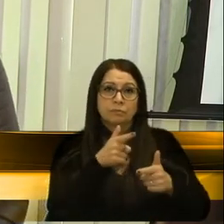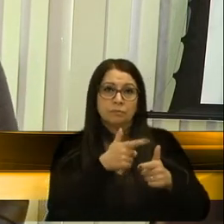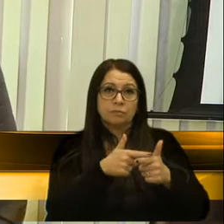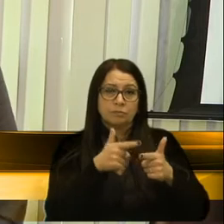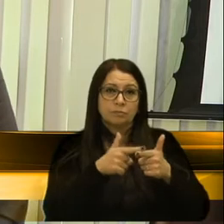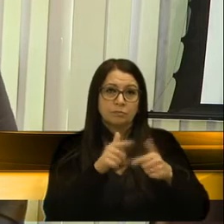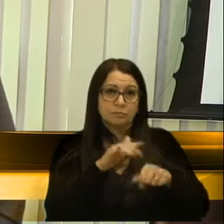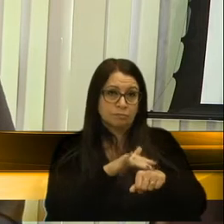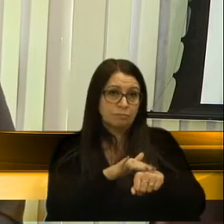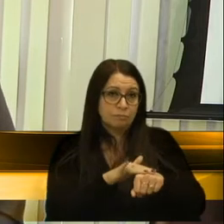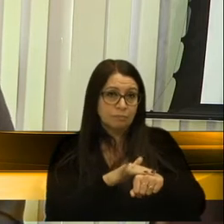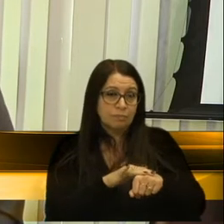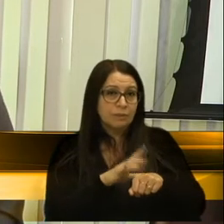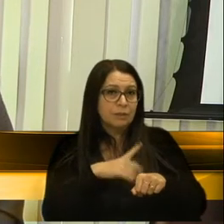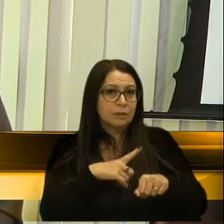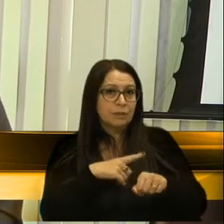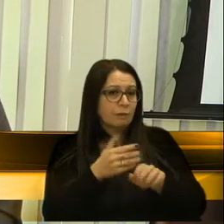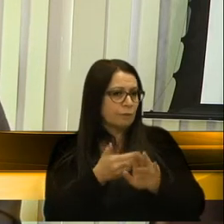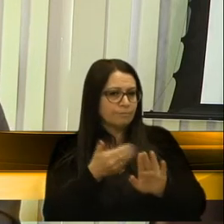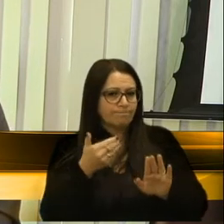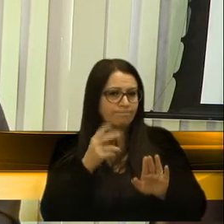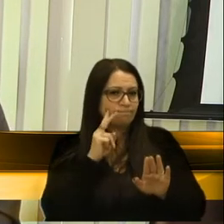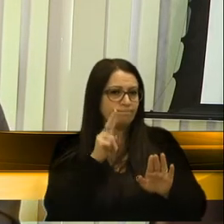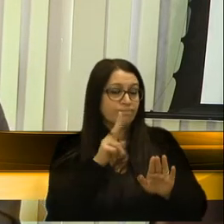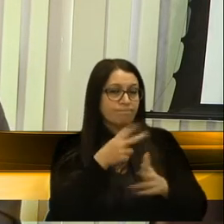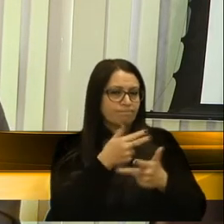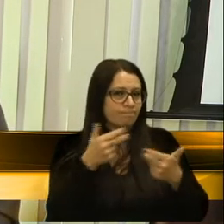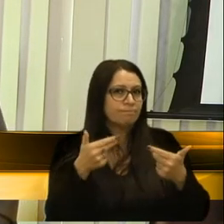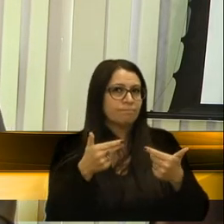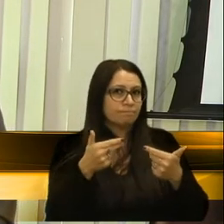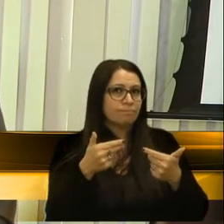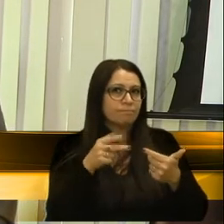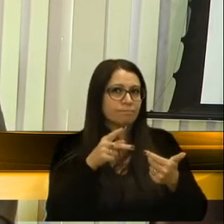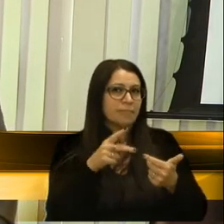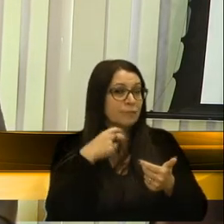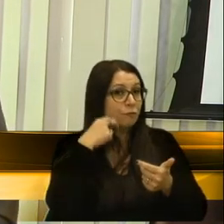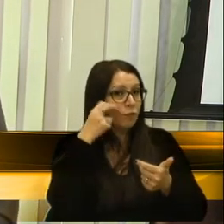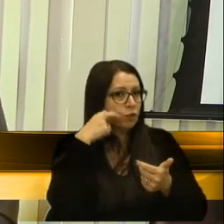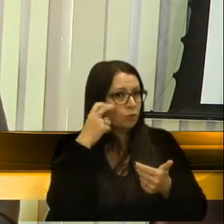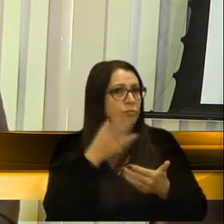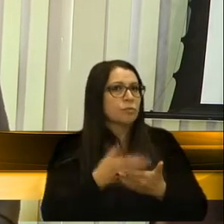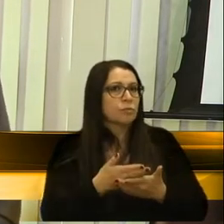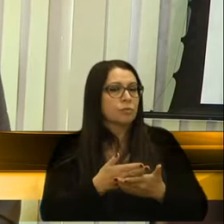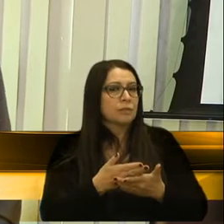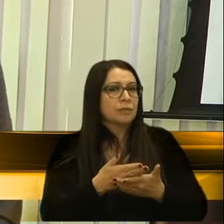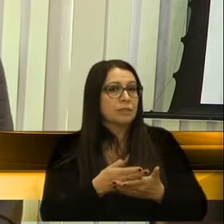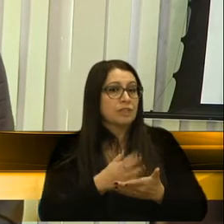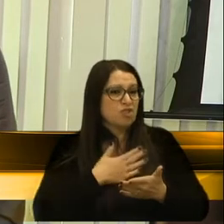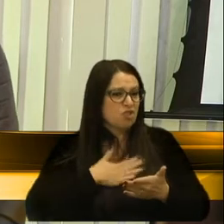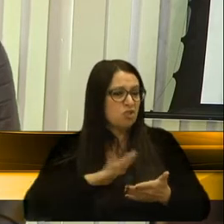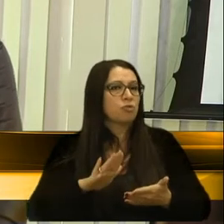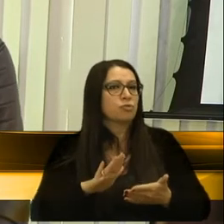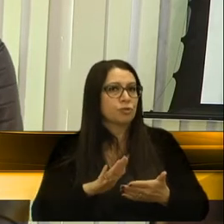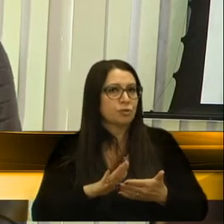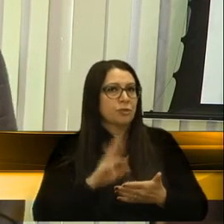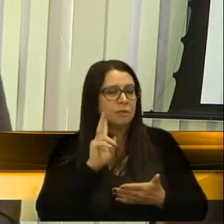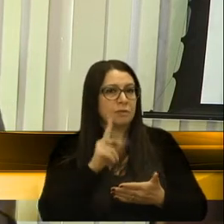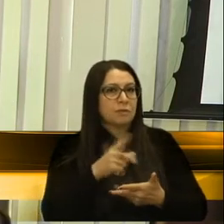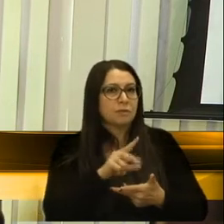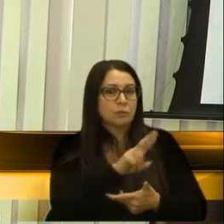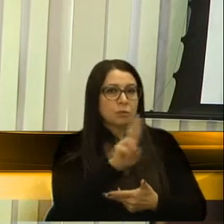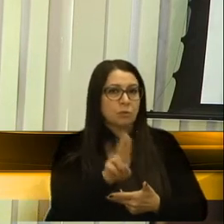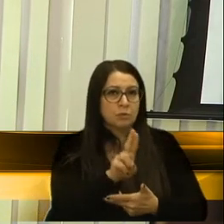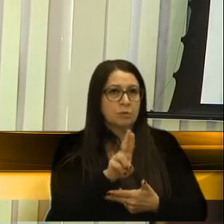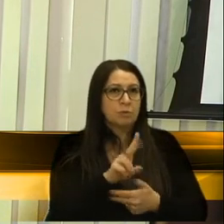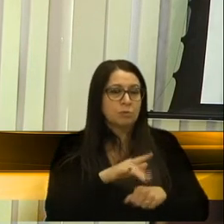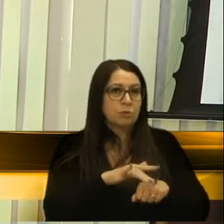doença, eu tenho ficado de fora assistindo muitas coisas, é vergonhoso, é de dar nojo, de ver sendo usada essa